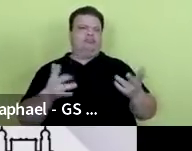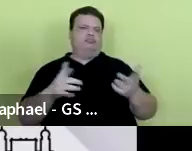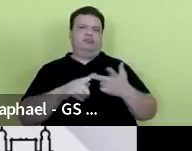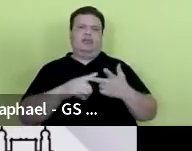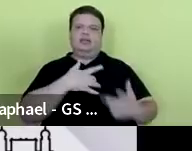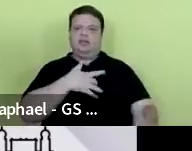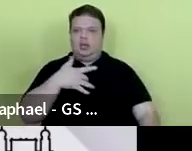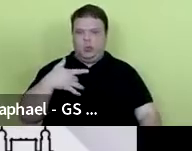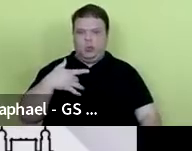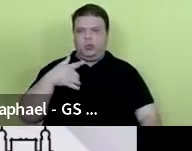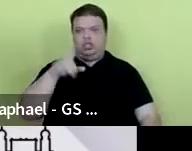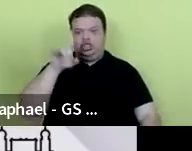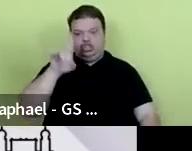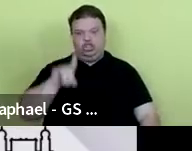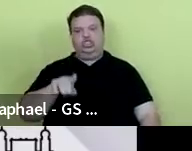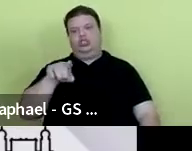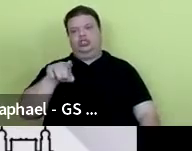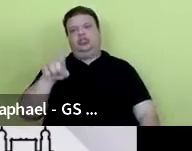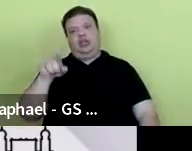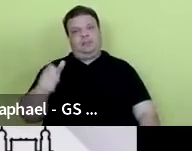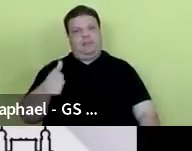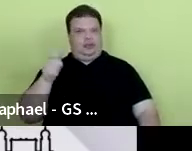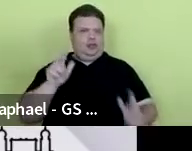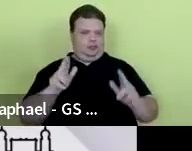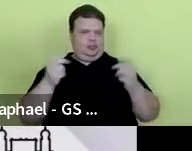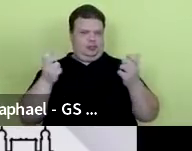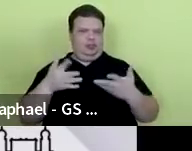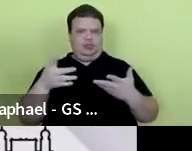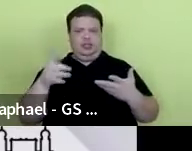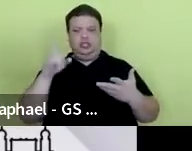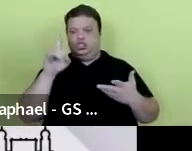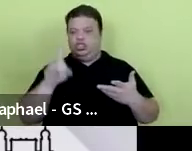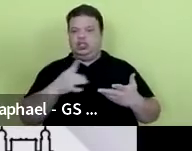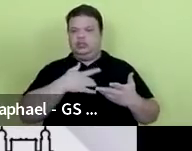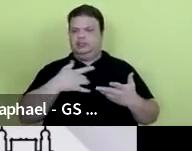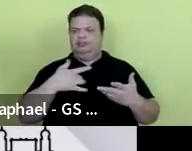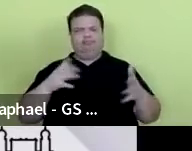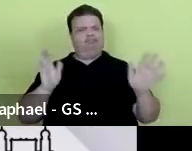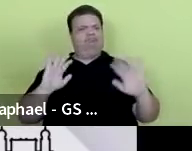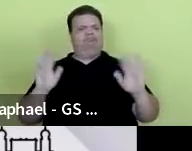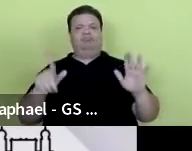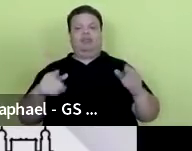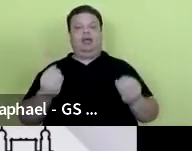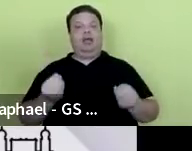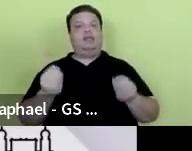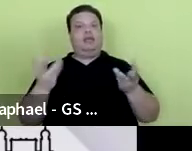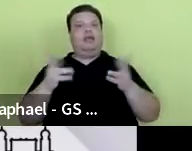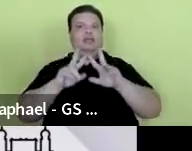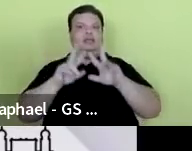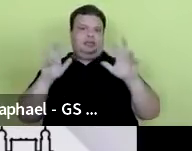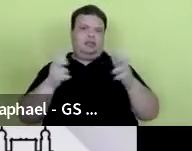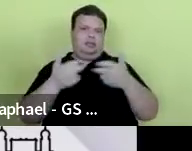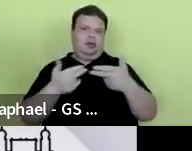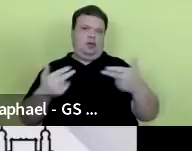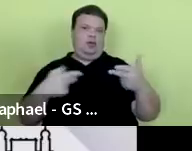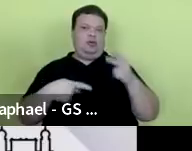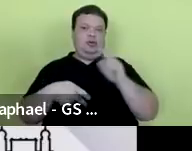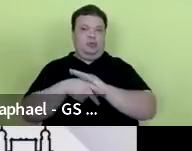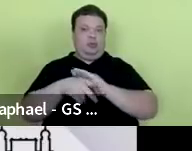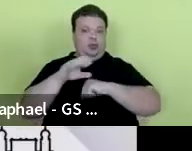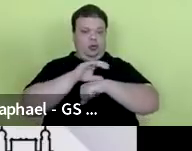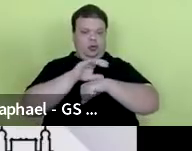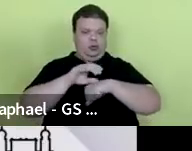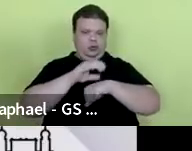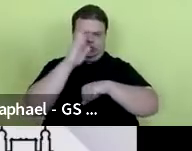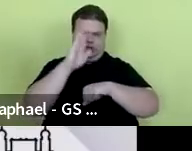o direito à educação, melhor dizendo, o direito à saúde, como questões colocadas na Constituição brasileira. Isso